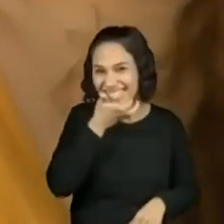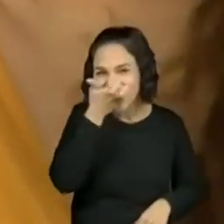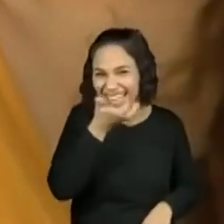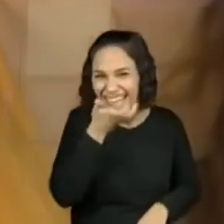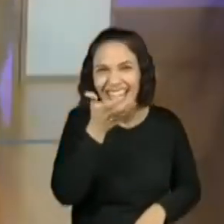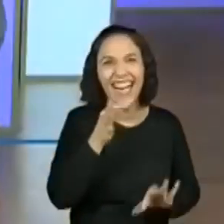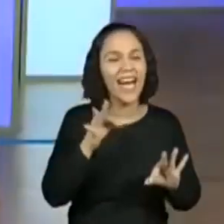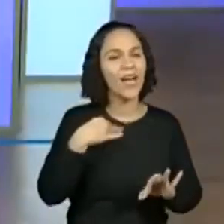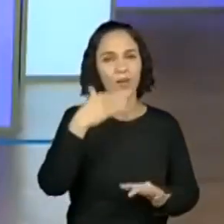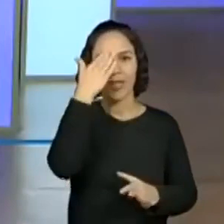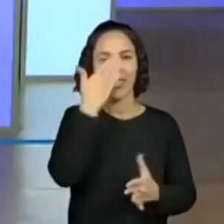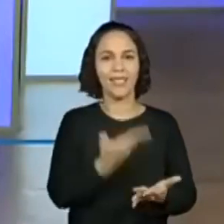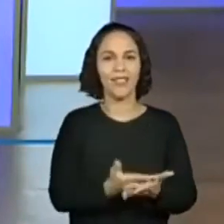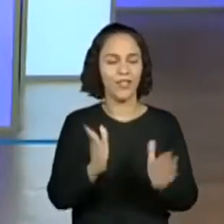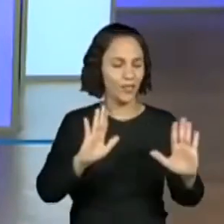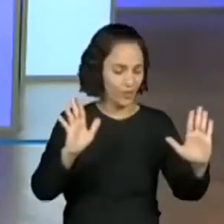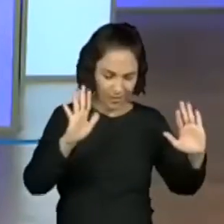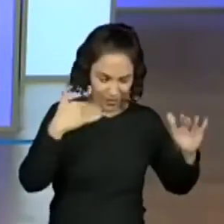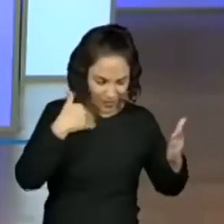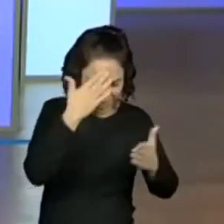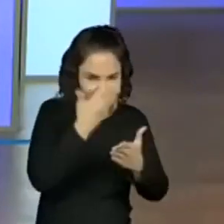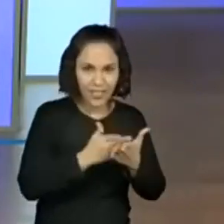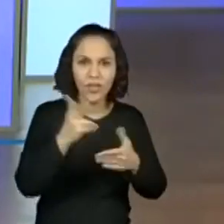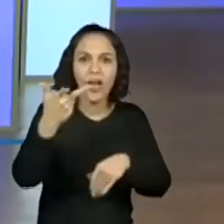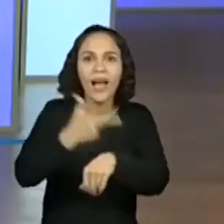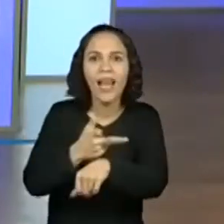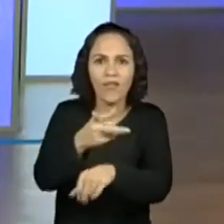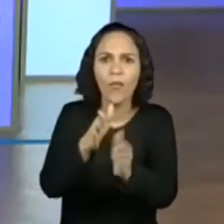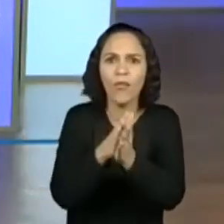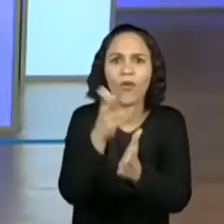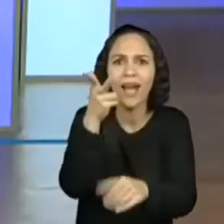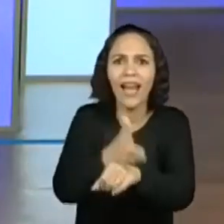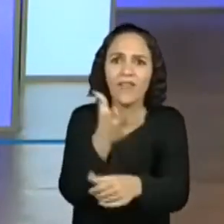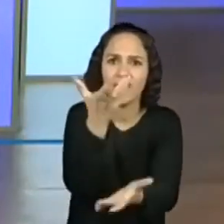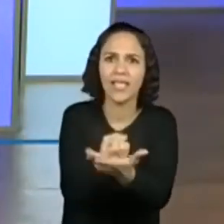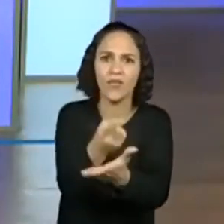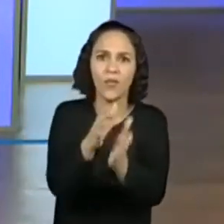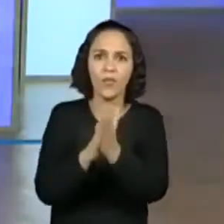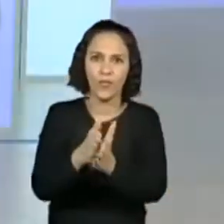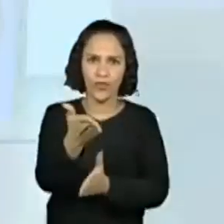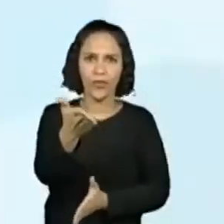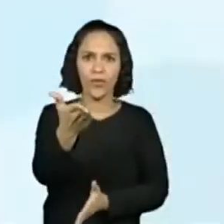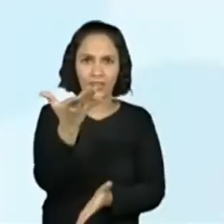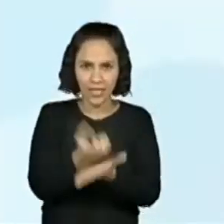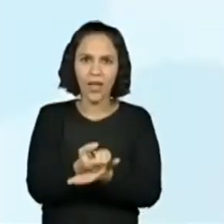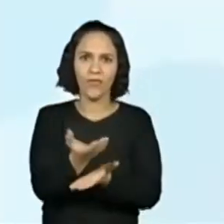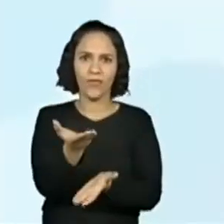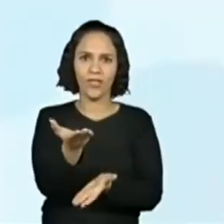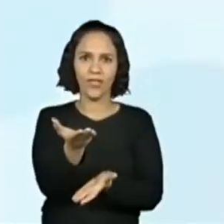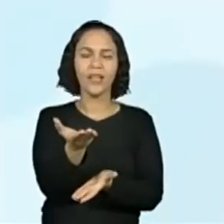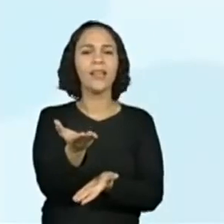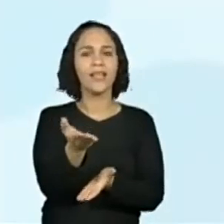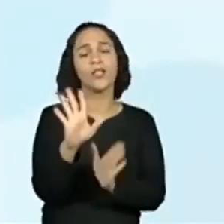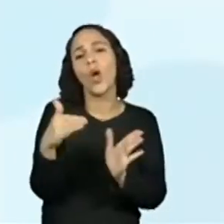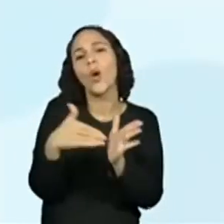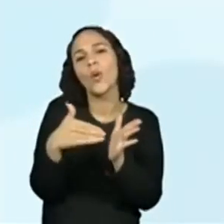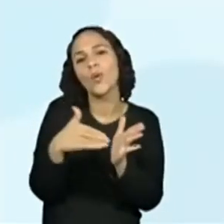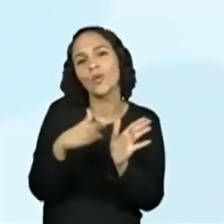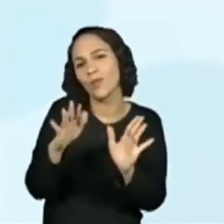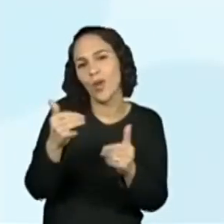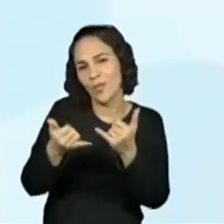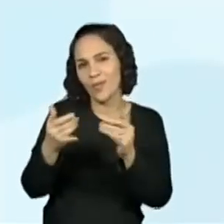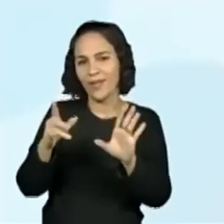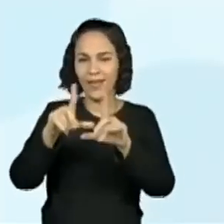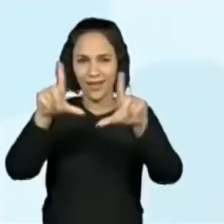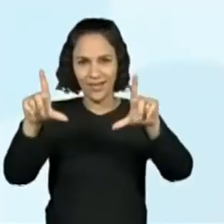Eu não tô acreditando. Alguém grava essa aula, por favor. Pera aí. Vamos fazer a última só pra gente acabar